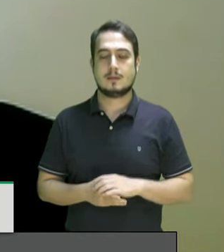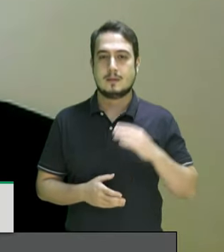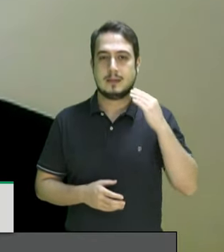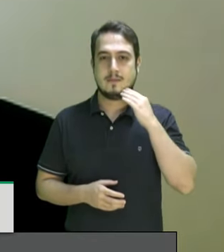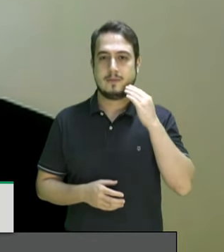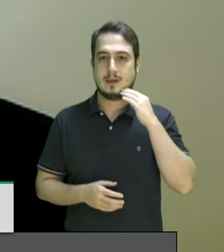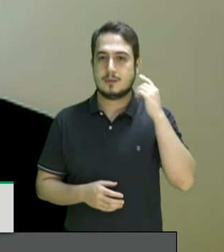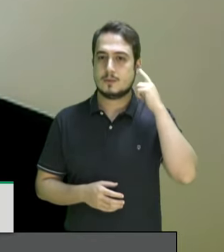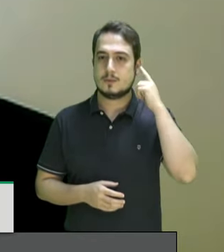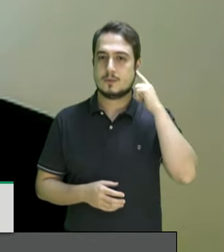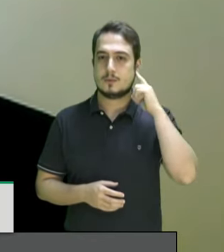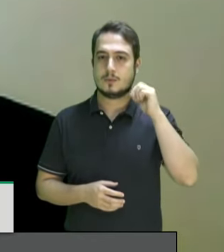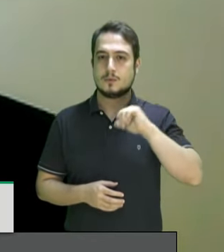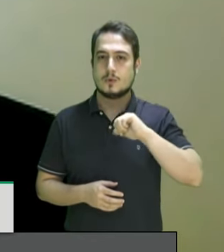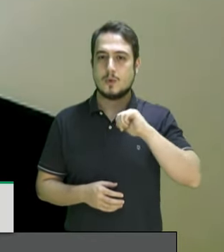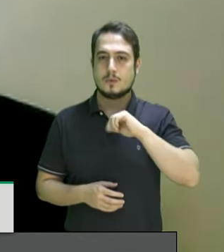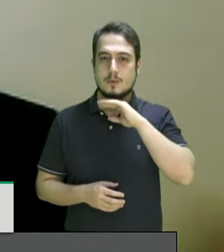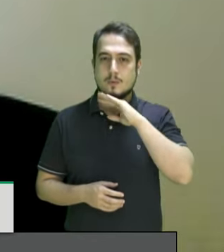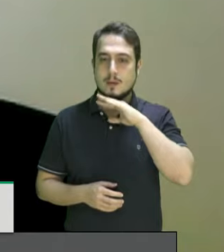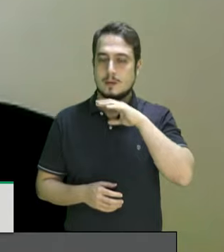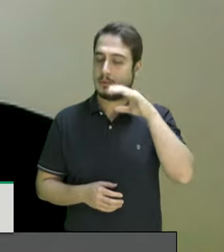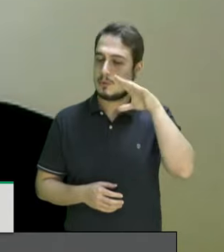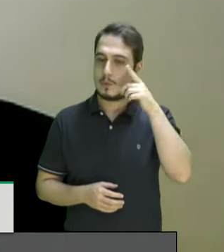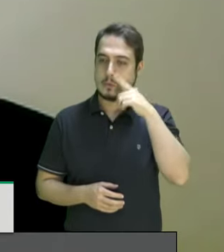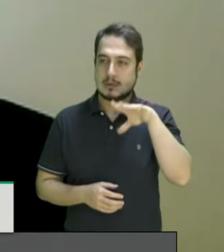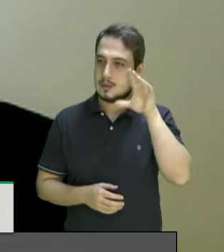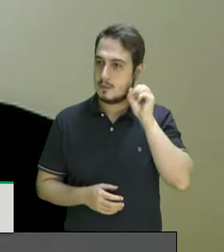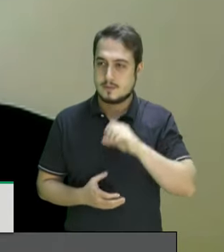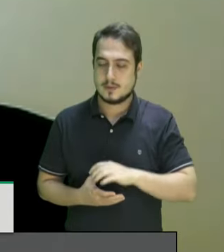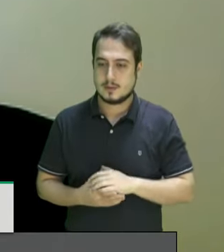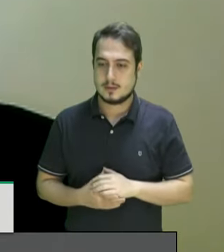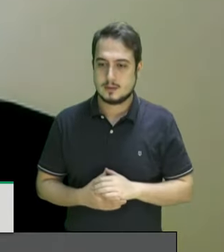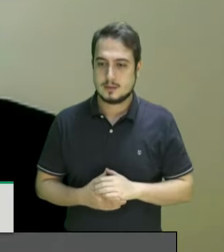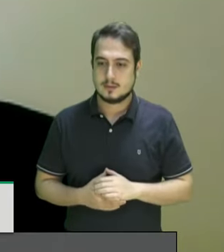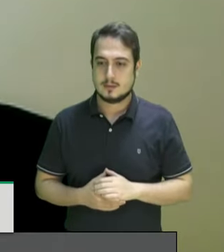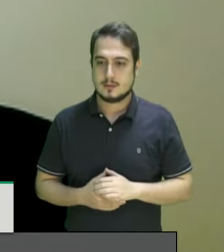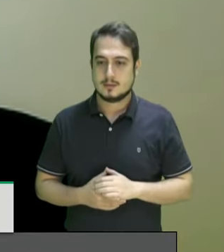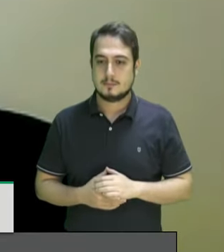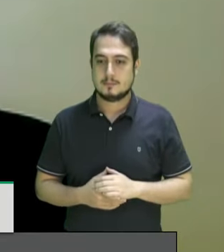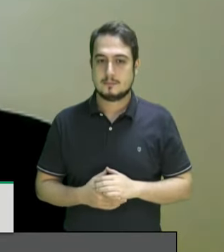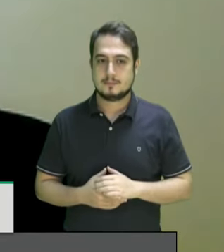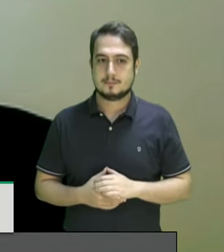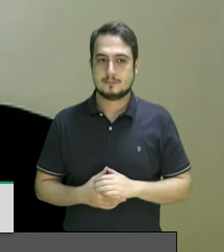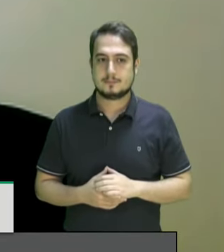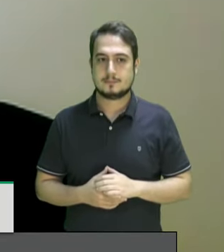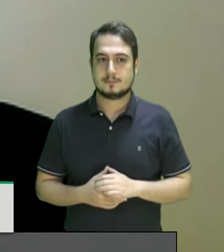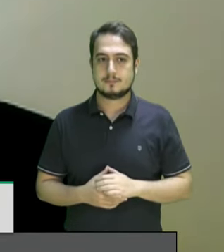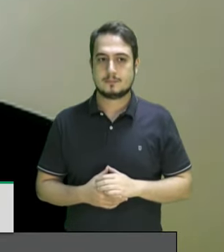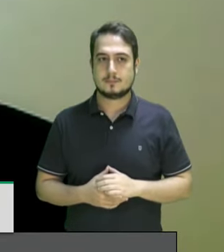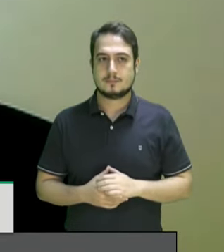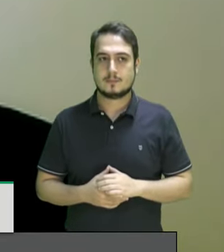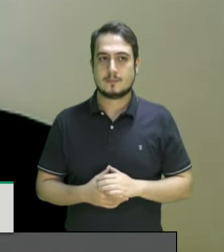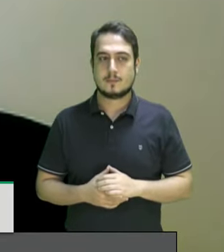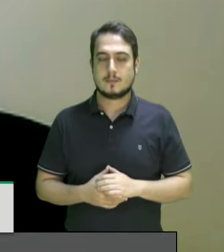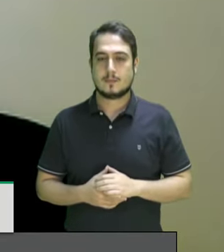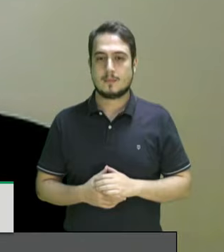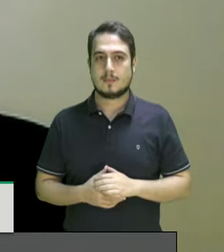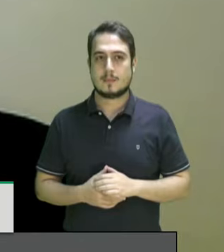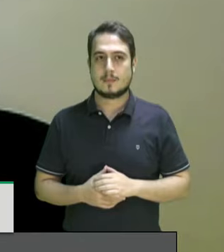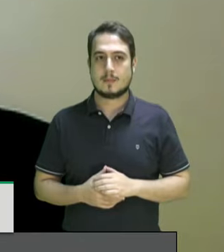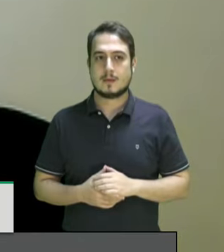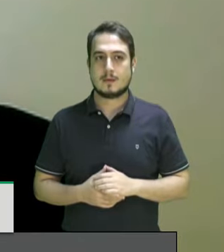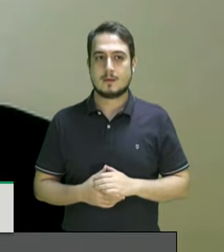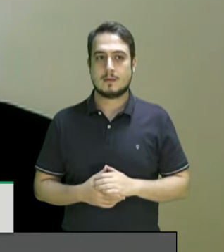que não estávamos acostumados a ver nesses espaços uma enorme quantidade de pessoas negras eu